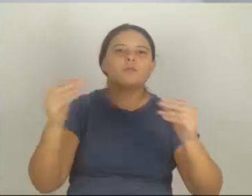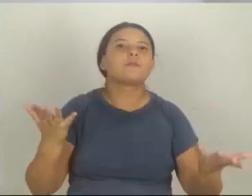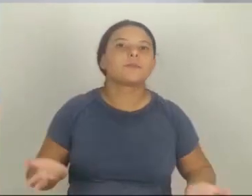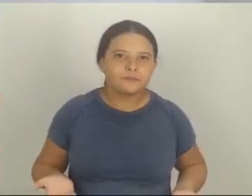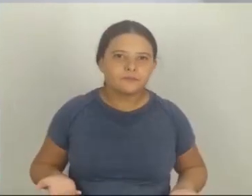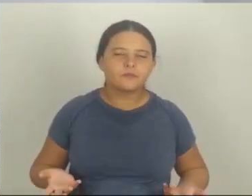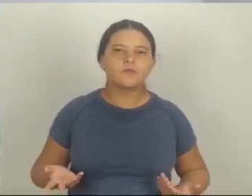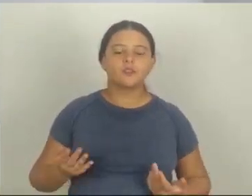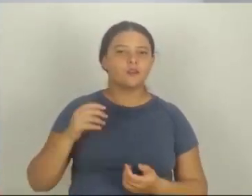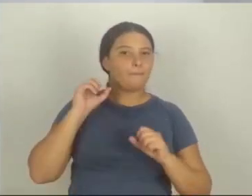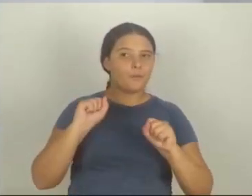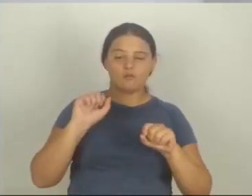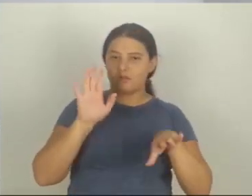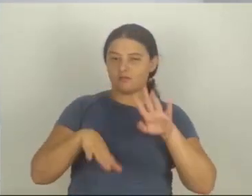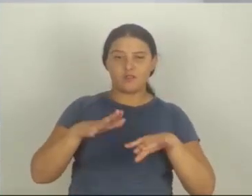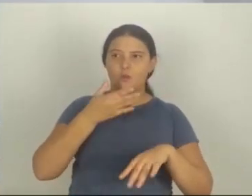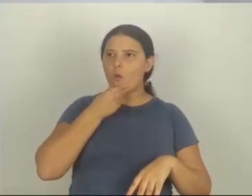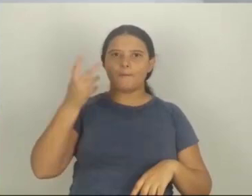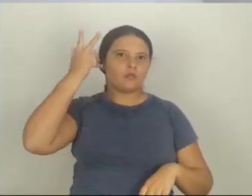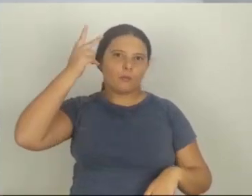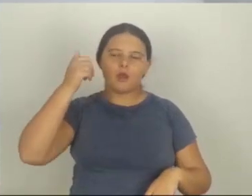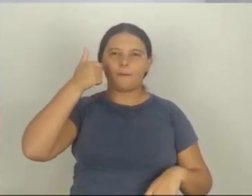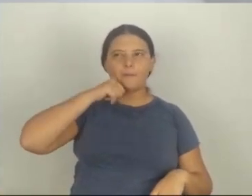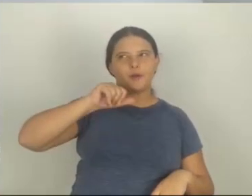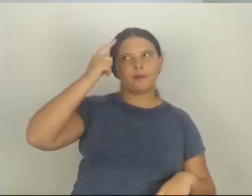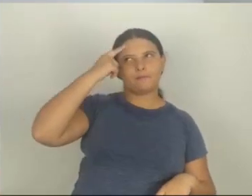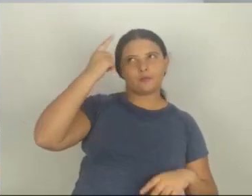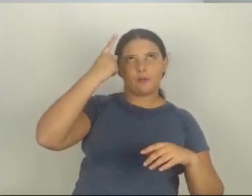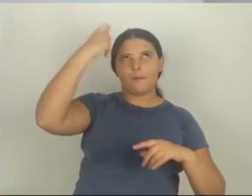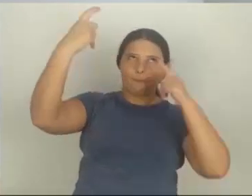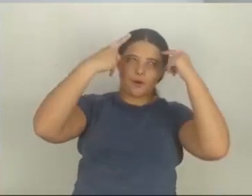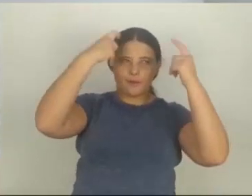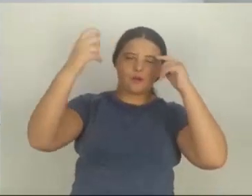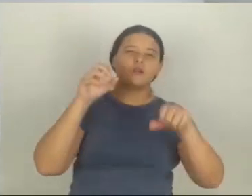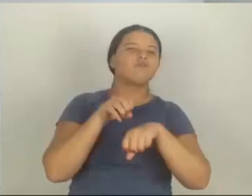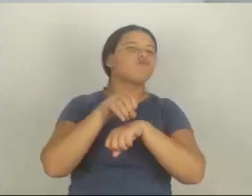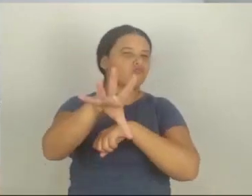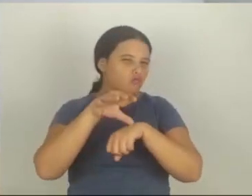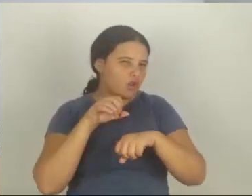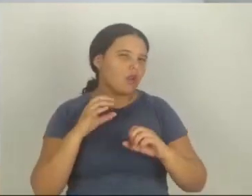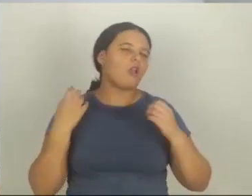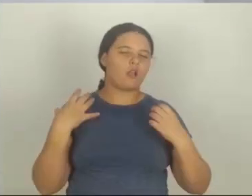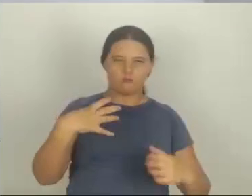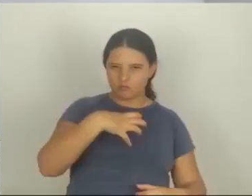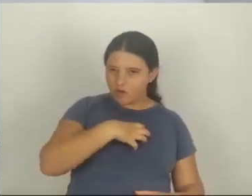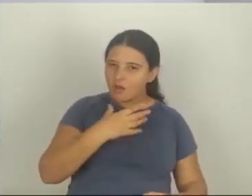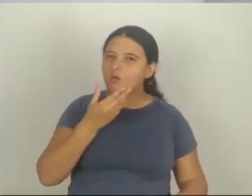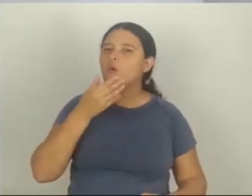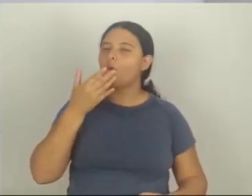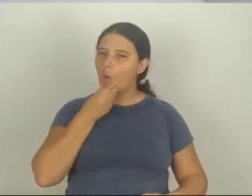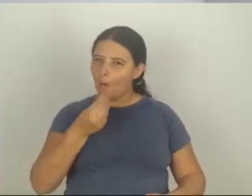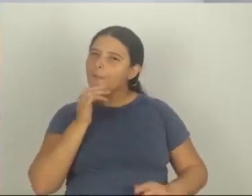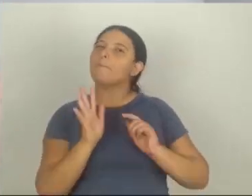E que de repente isso pode ser só da cabeça dela, né? Mas não é à toa não. Algumas dicas, alguns comportamentos